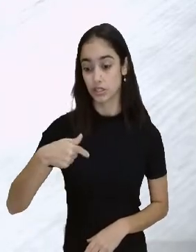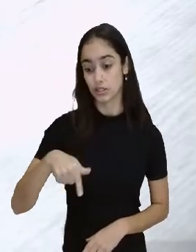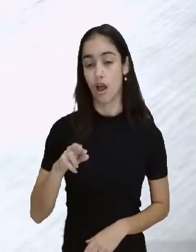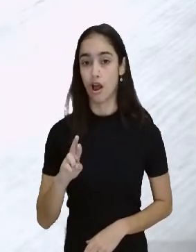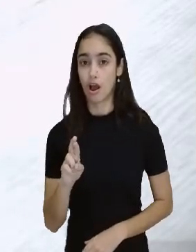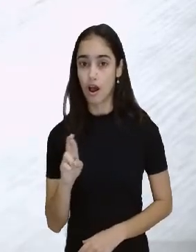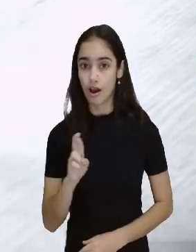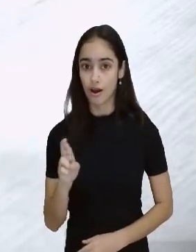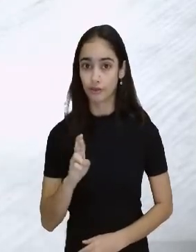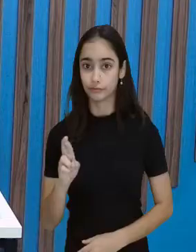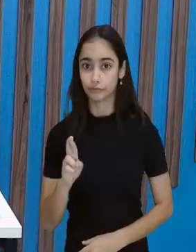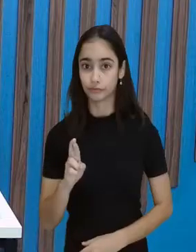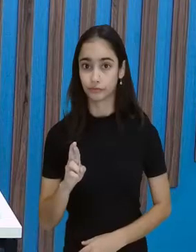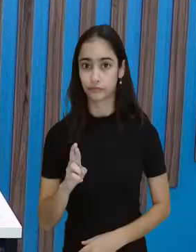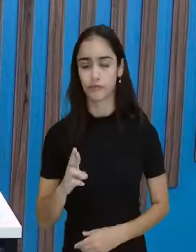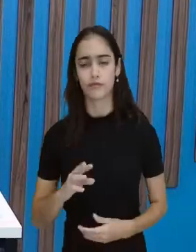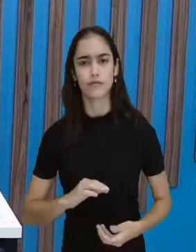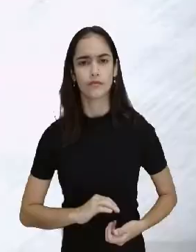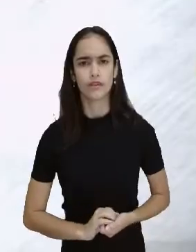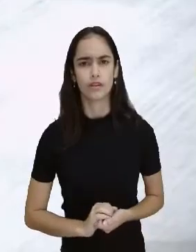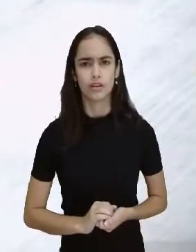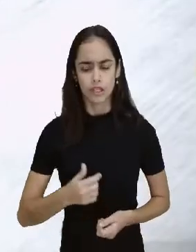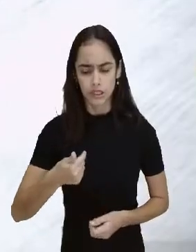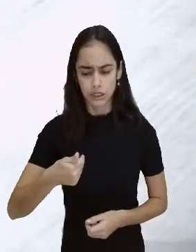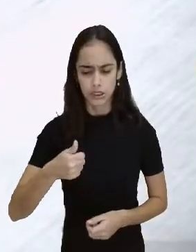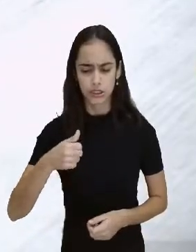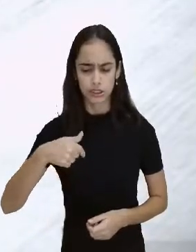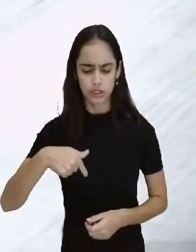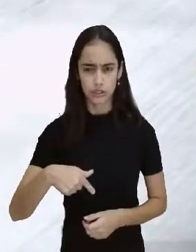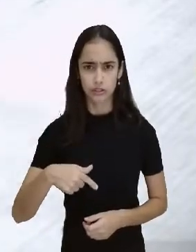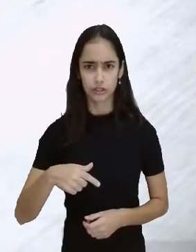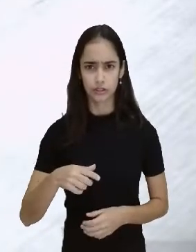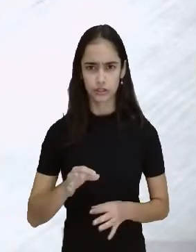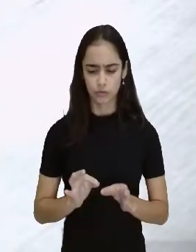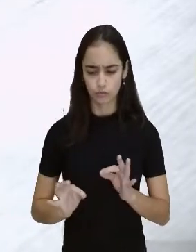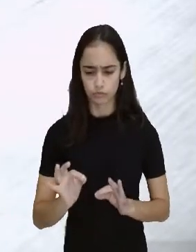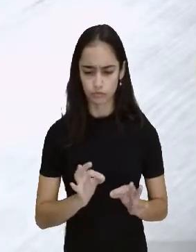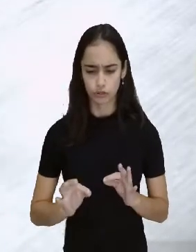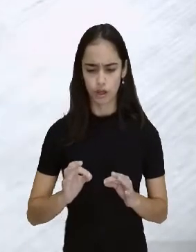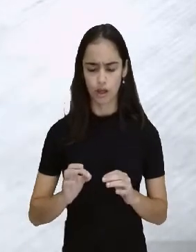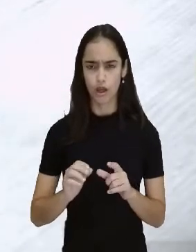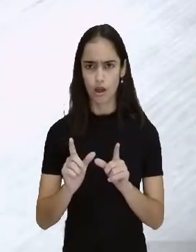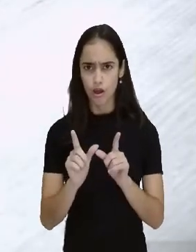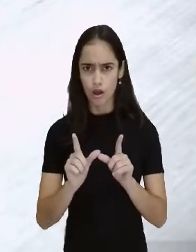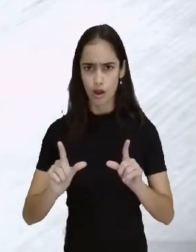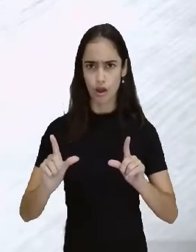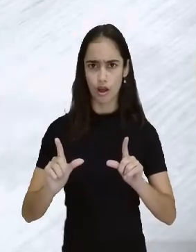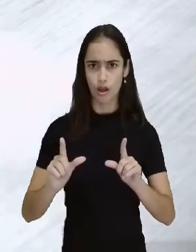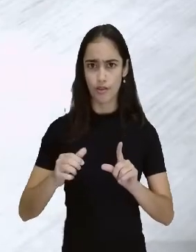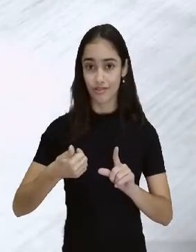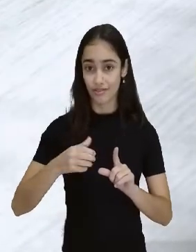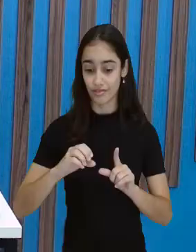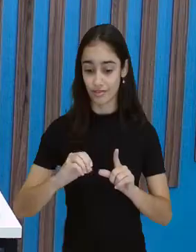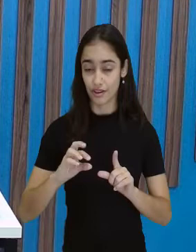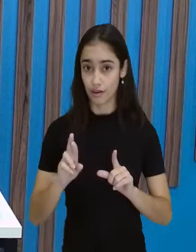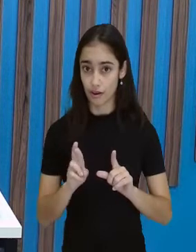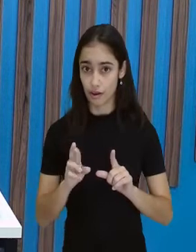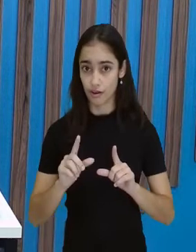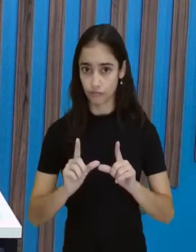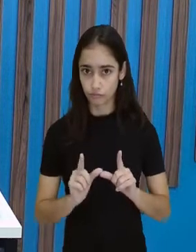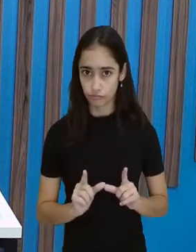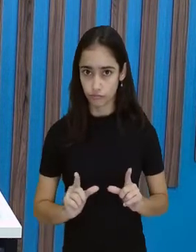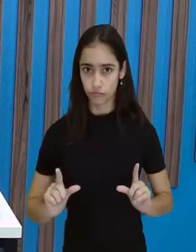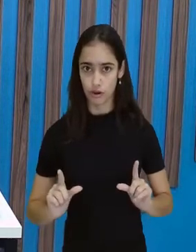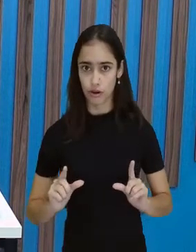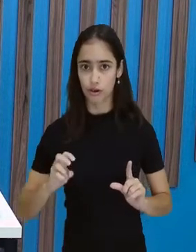reais estão distribuídos em uma cédula de 10, uma de 5 e uma de 2 reais. Poderia ser outra cédula, tá